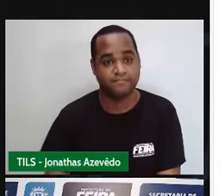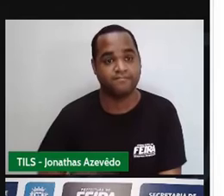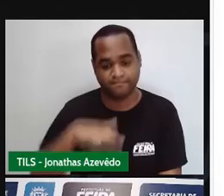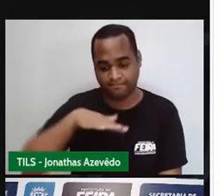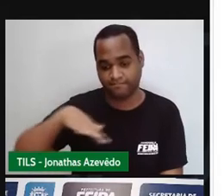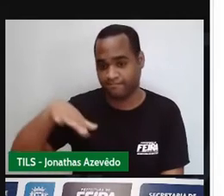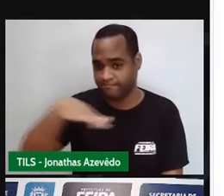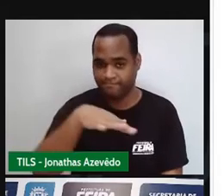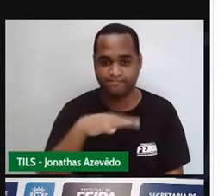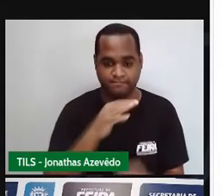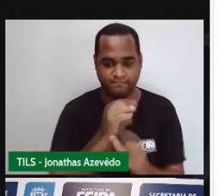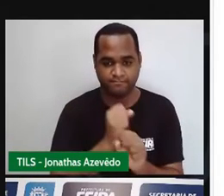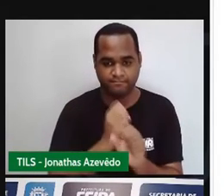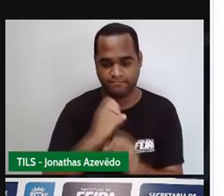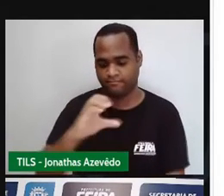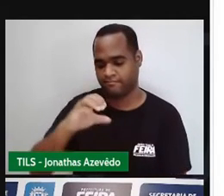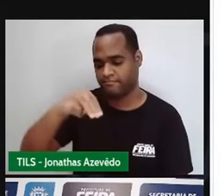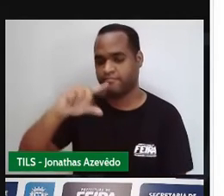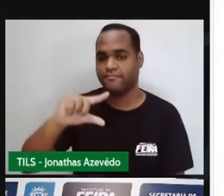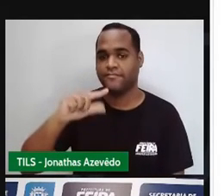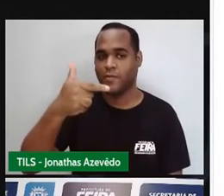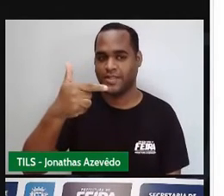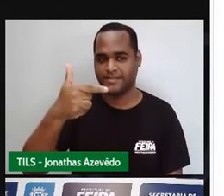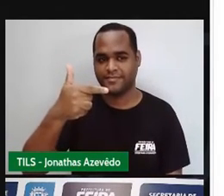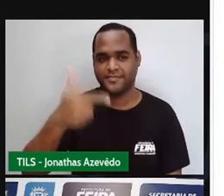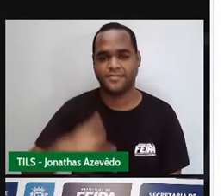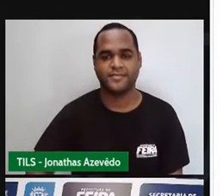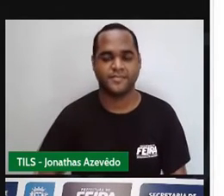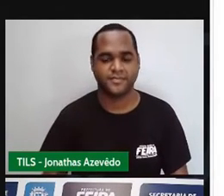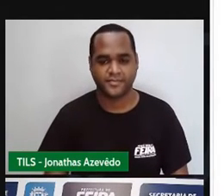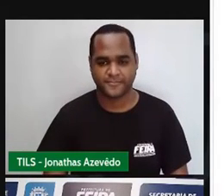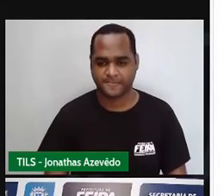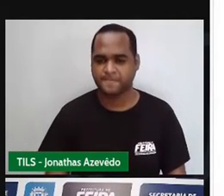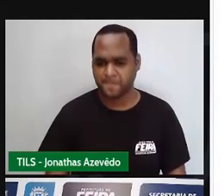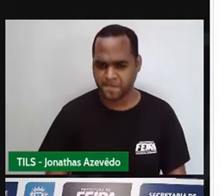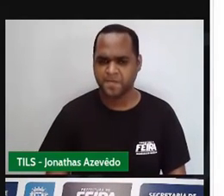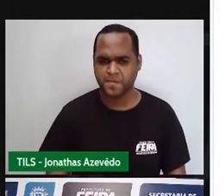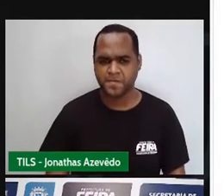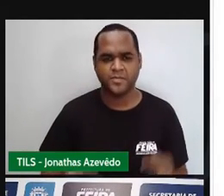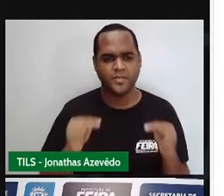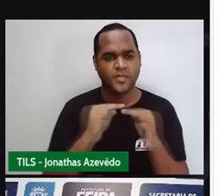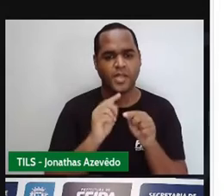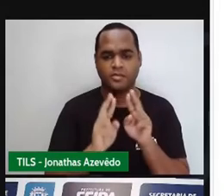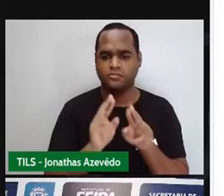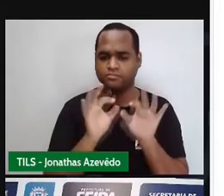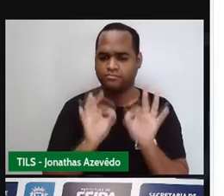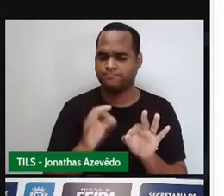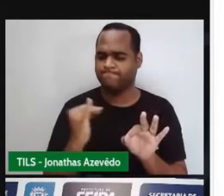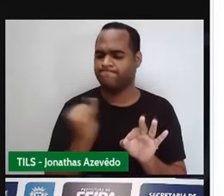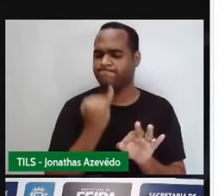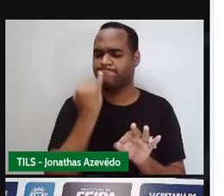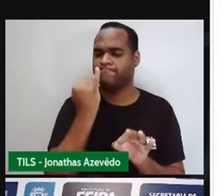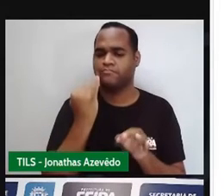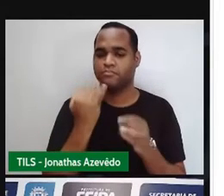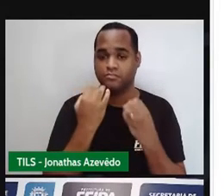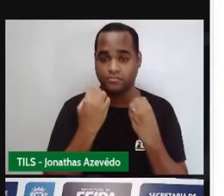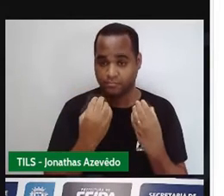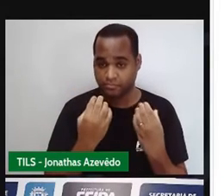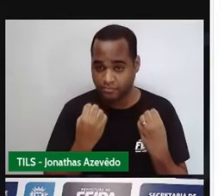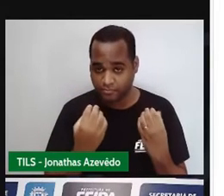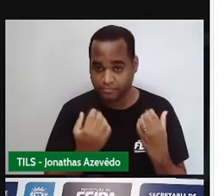aqui é centímetro quadrado. E olha só que resultado interessante, olha só.